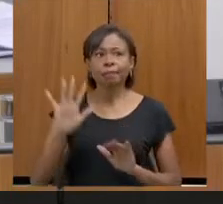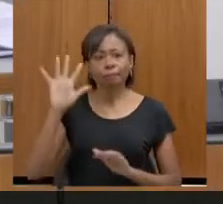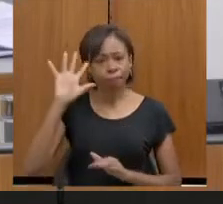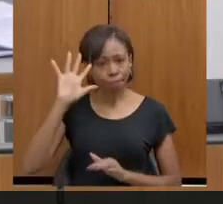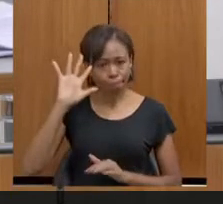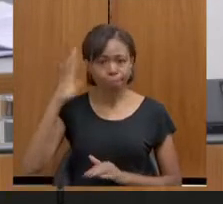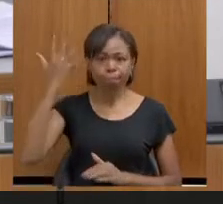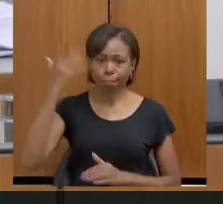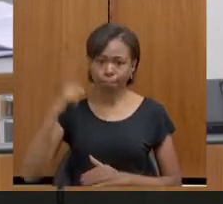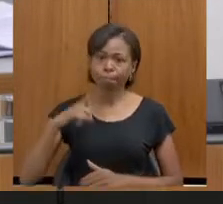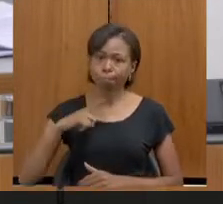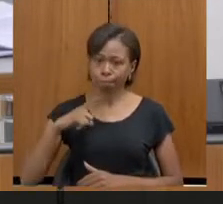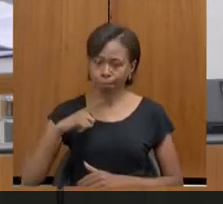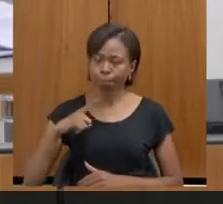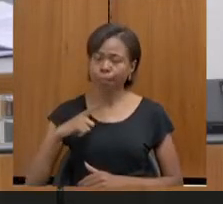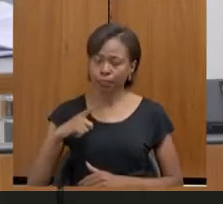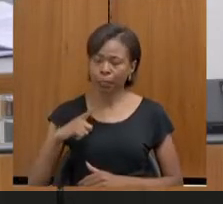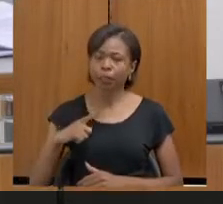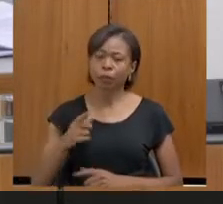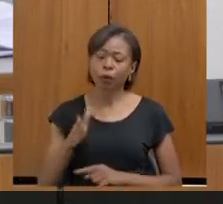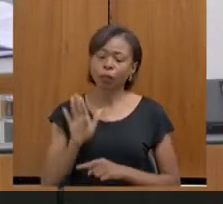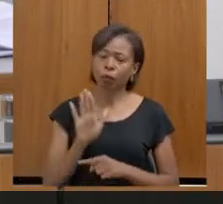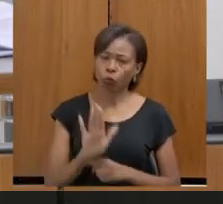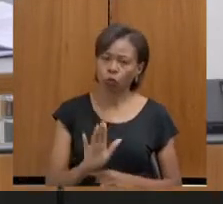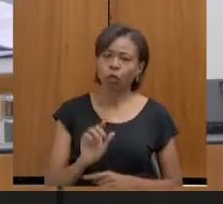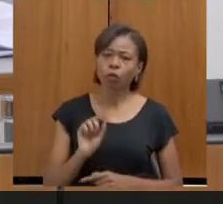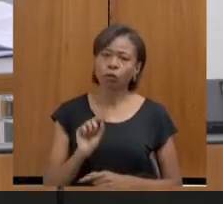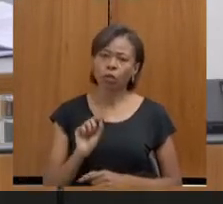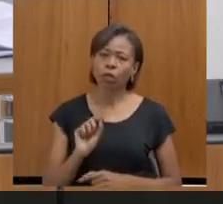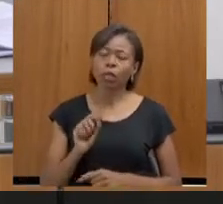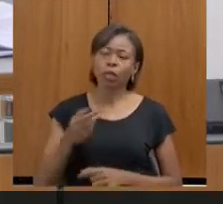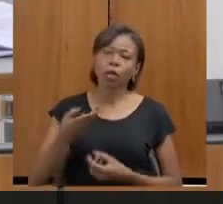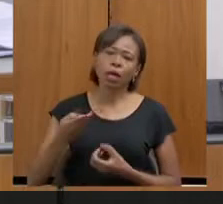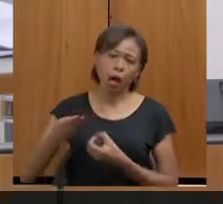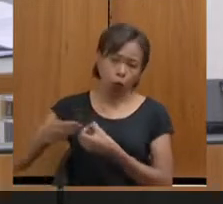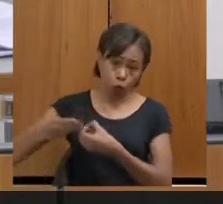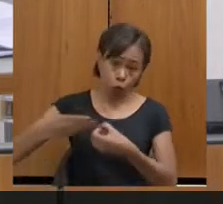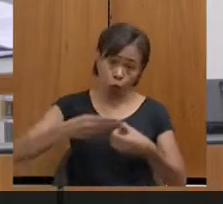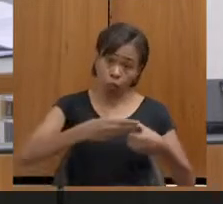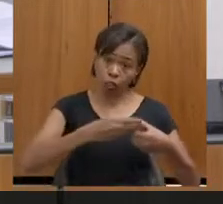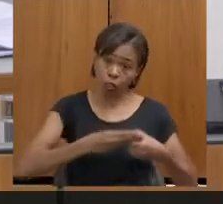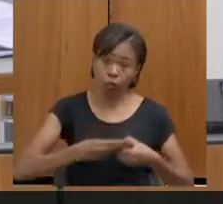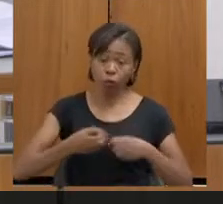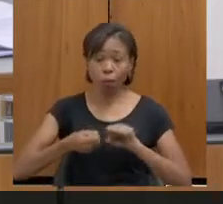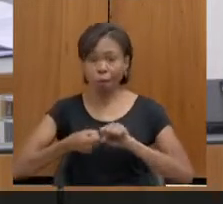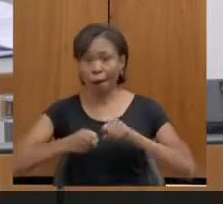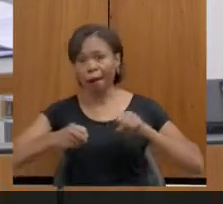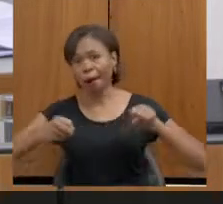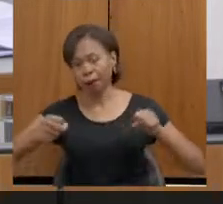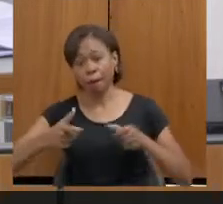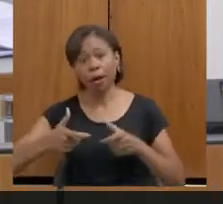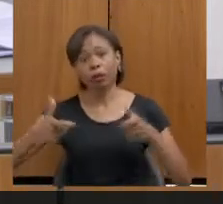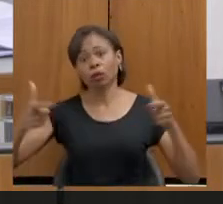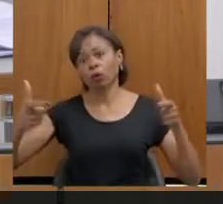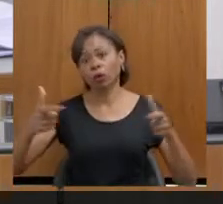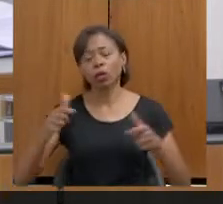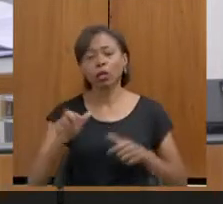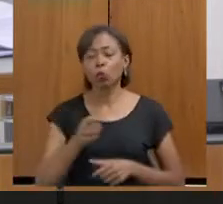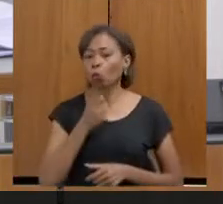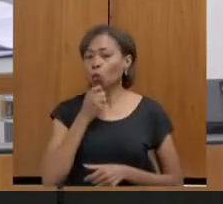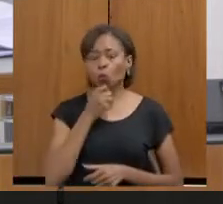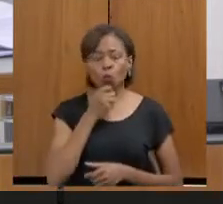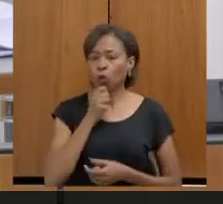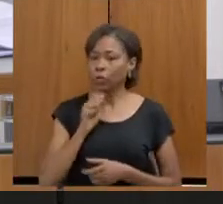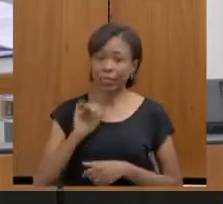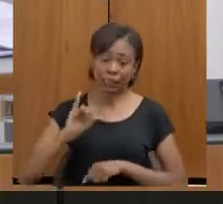para solucionar, que pelo menos os municípios mais expressivos, municípios maiores, que não são sede de delegacias